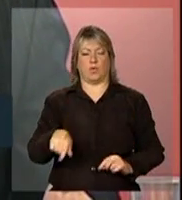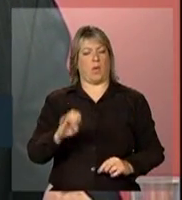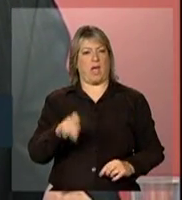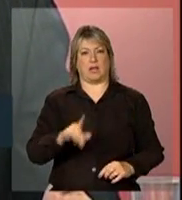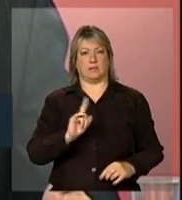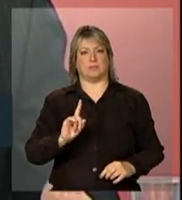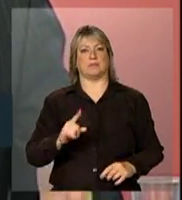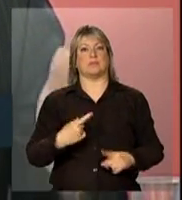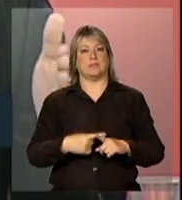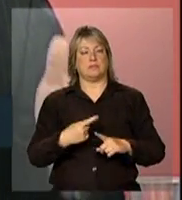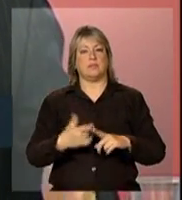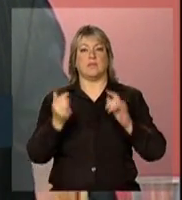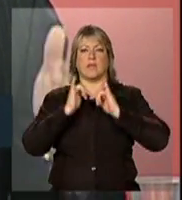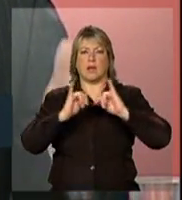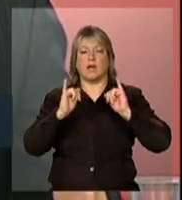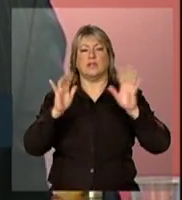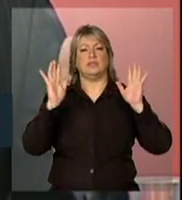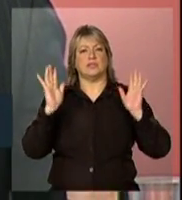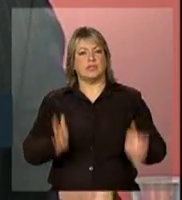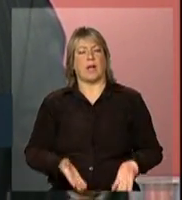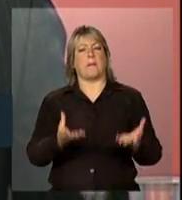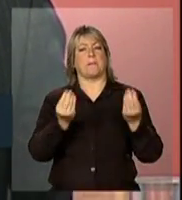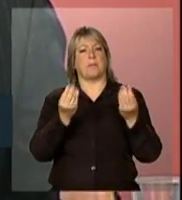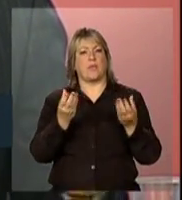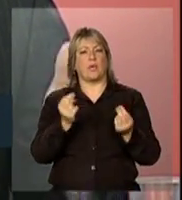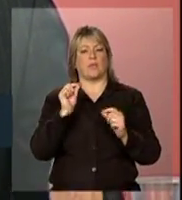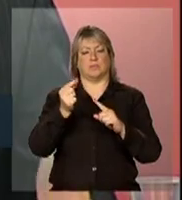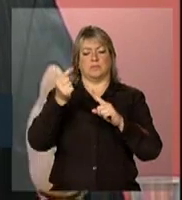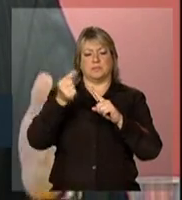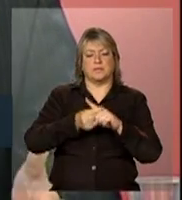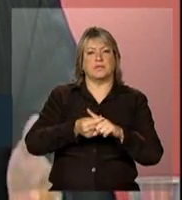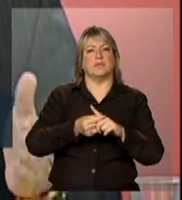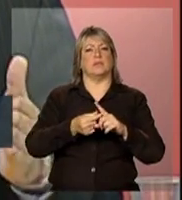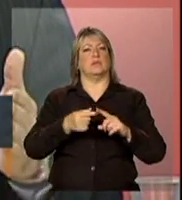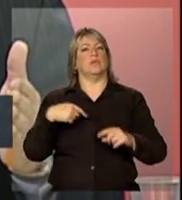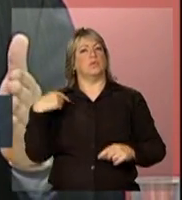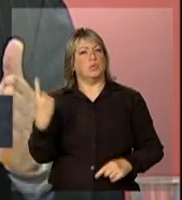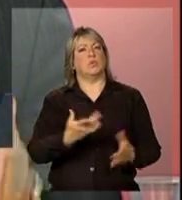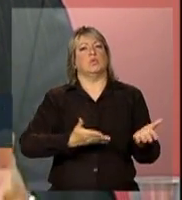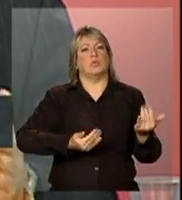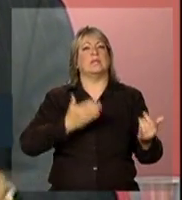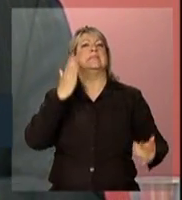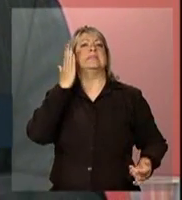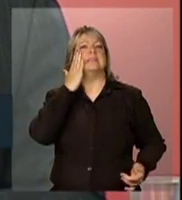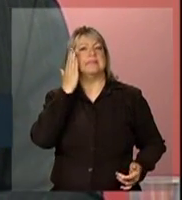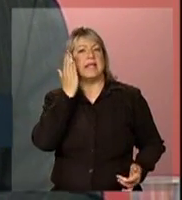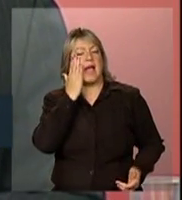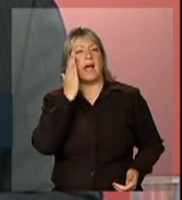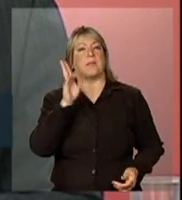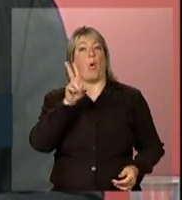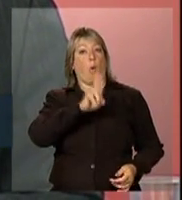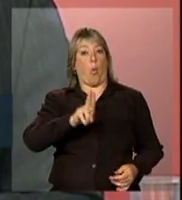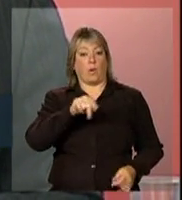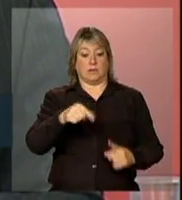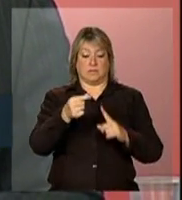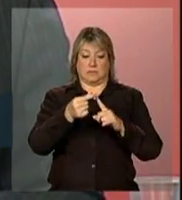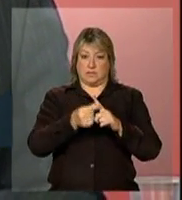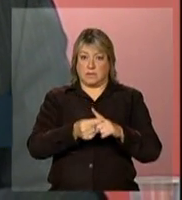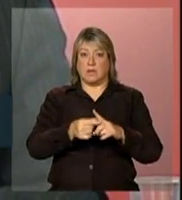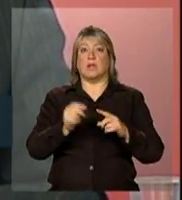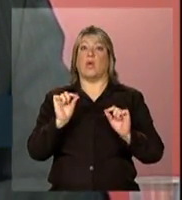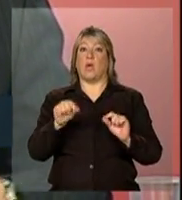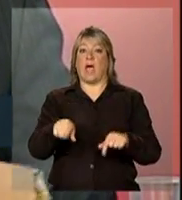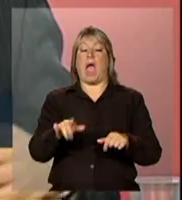de preservativo, mais de 80% desse público jovem sabe que utilizar o preservativo da forma de ter sexo seguro.